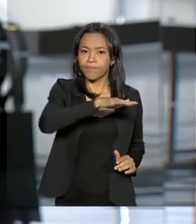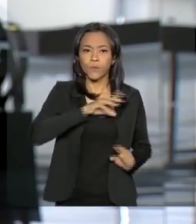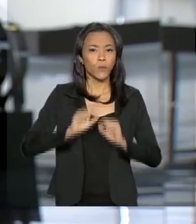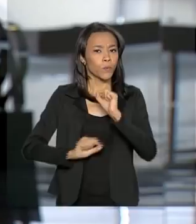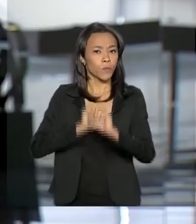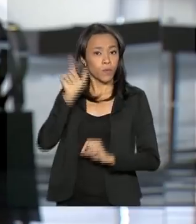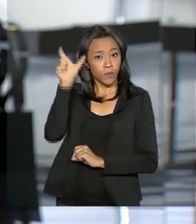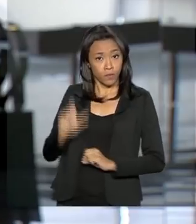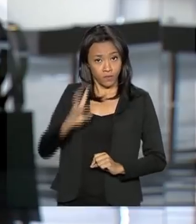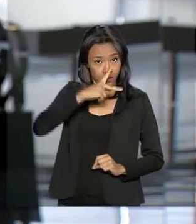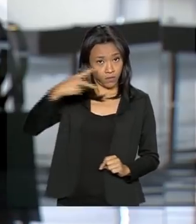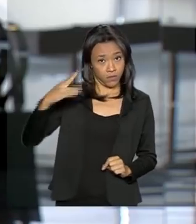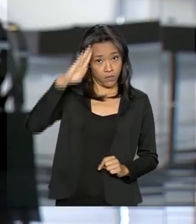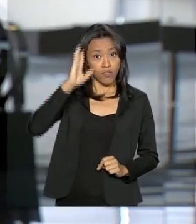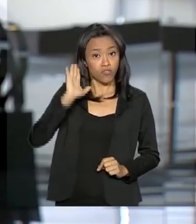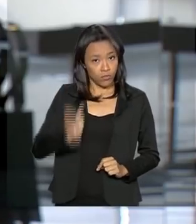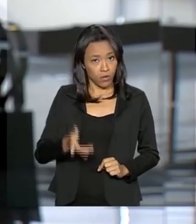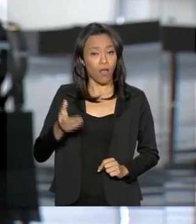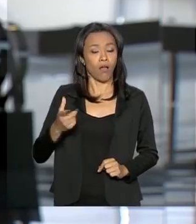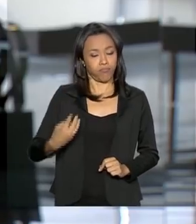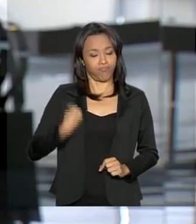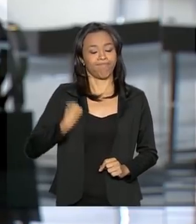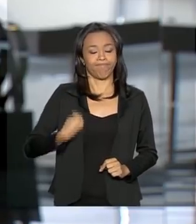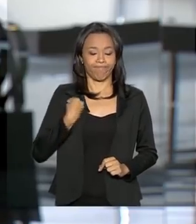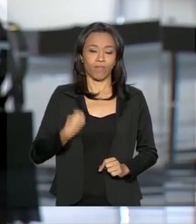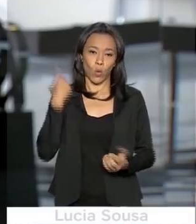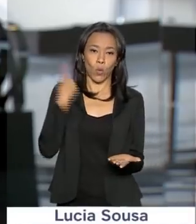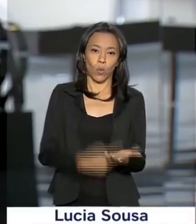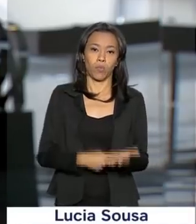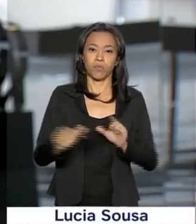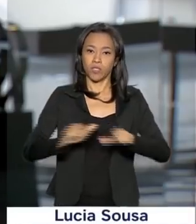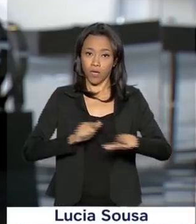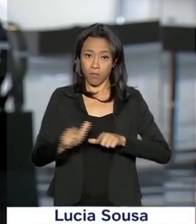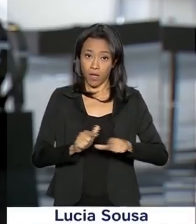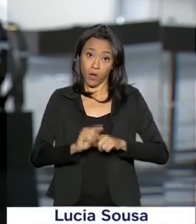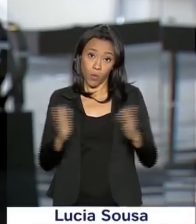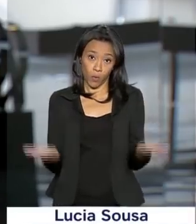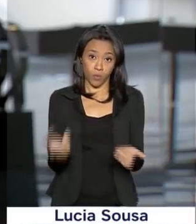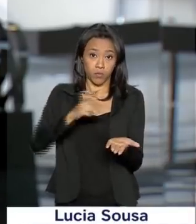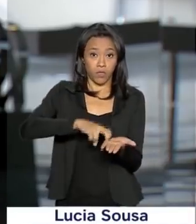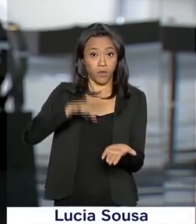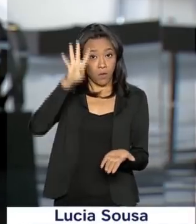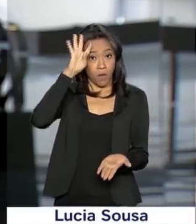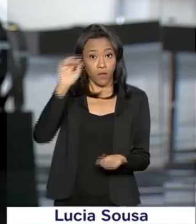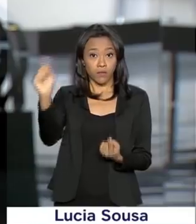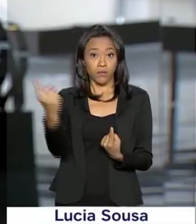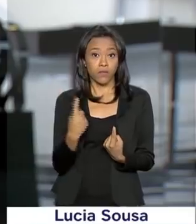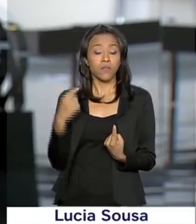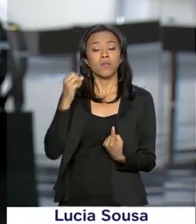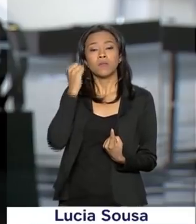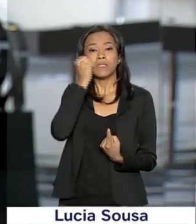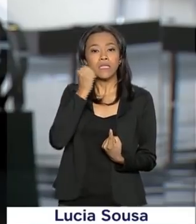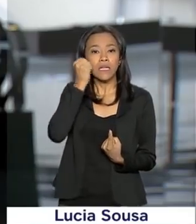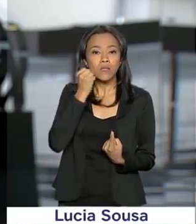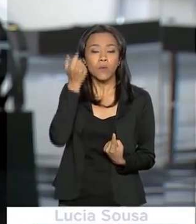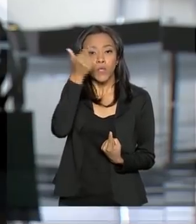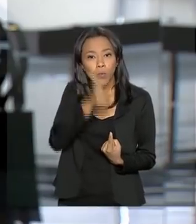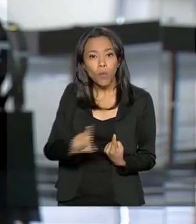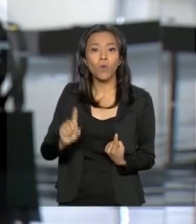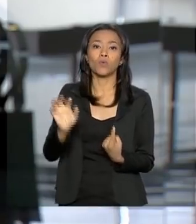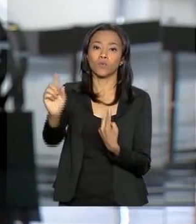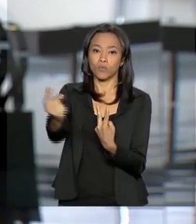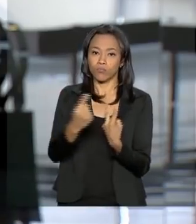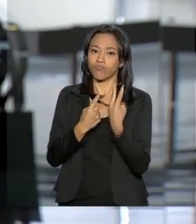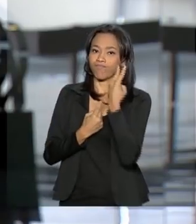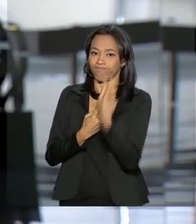presidente Jair Bolsonaro cumpriu a agenda na manhã dessa quarta-feira. Ele recebeu os senadores Harold de Oliveira e Otto